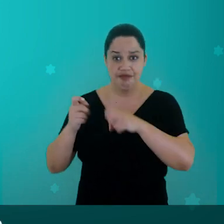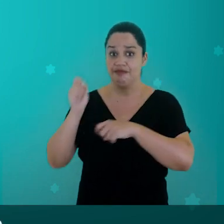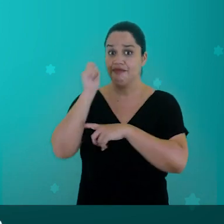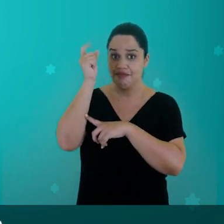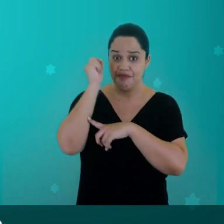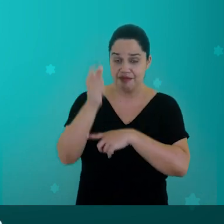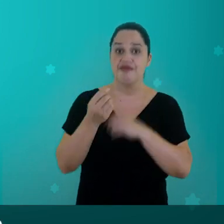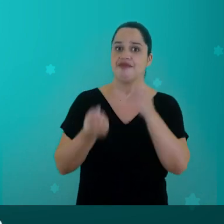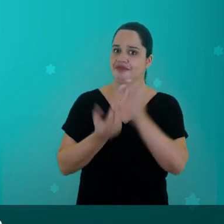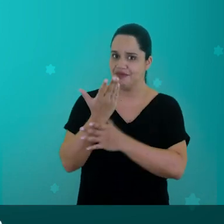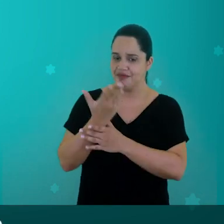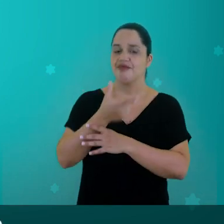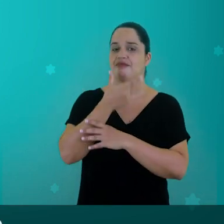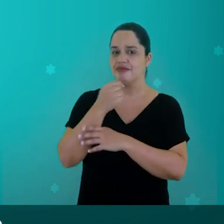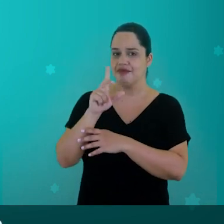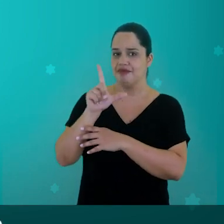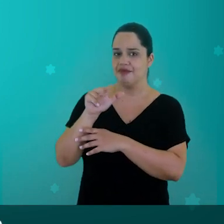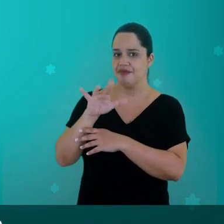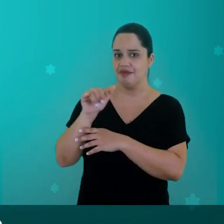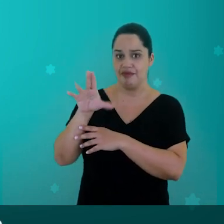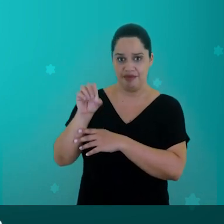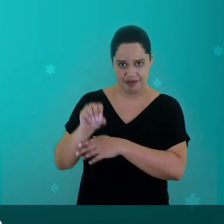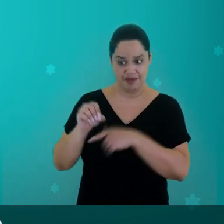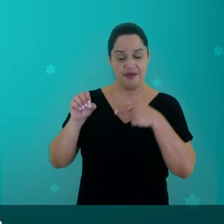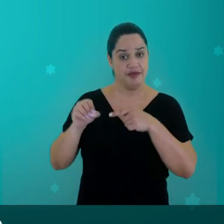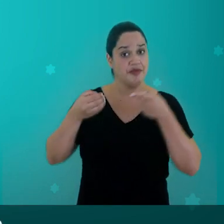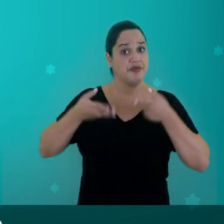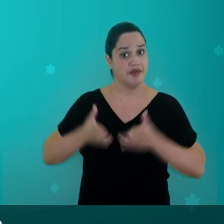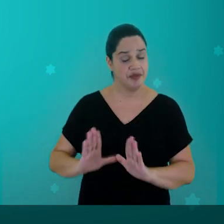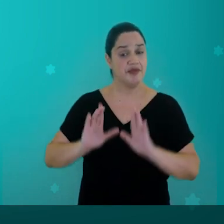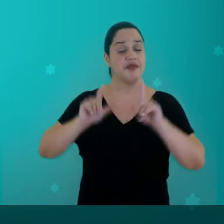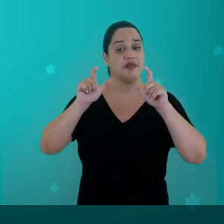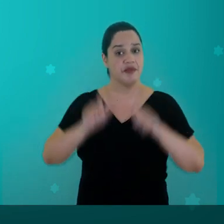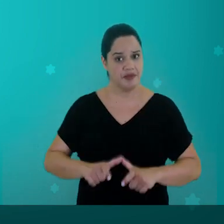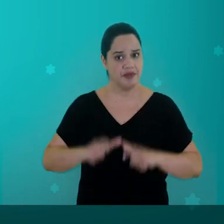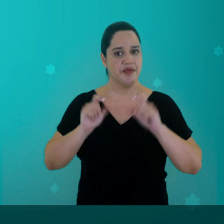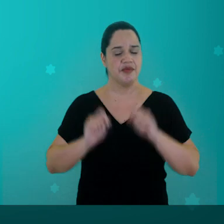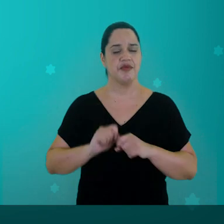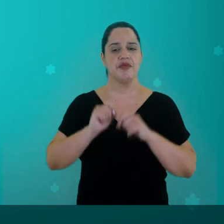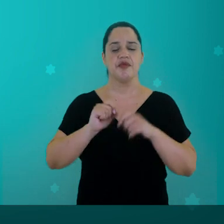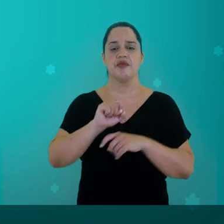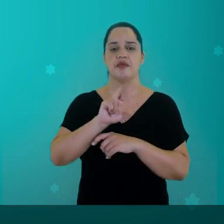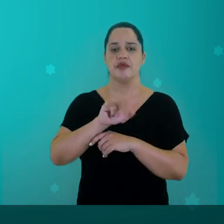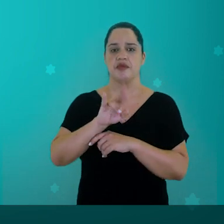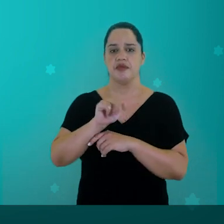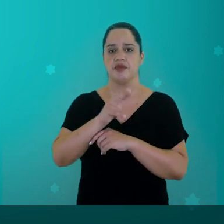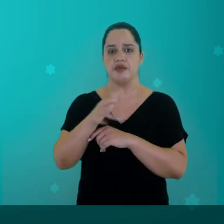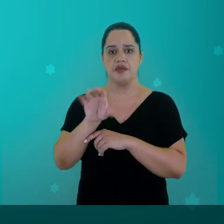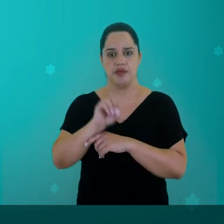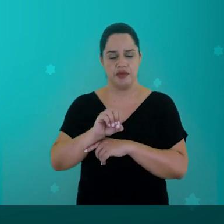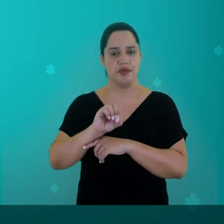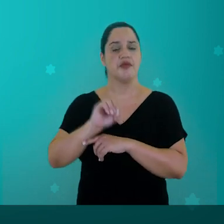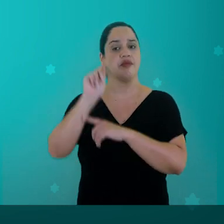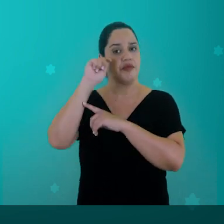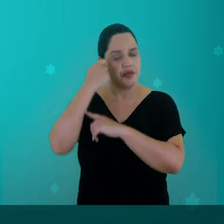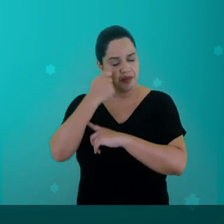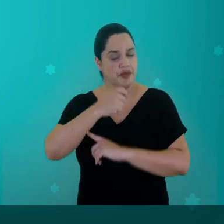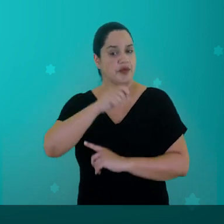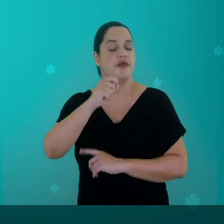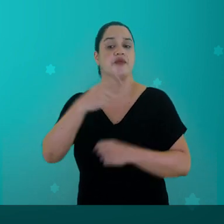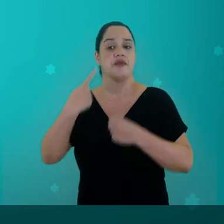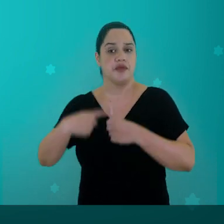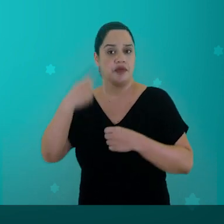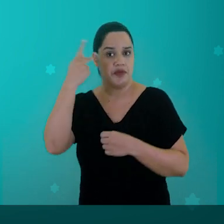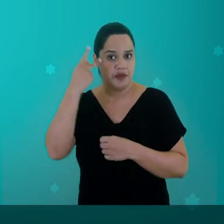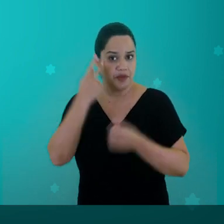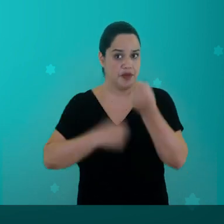e culturas foram criadas por Luciano Tasso. Ele nasceu na cidade de Ribeirão Preto, interior de